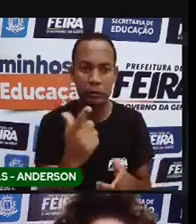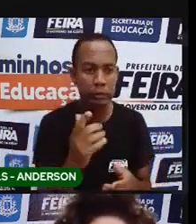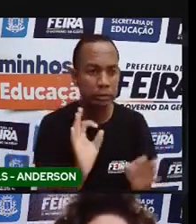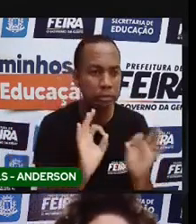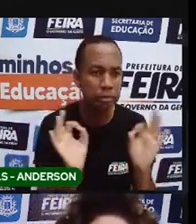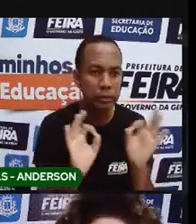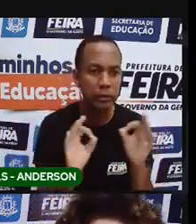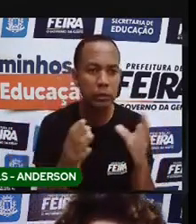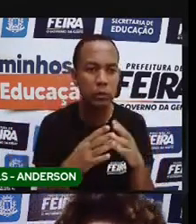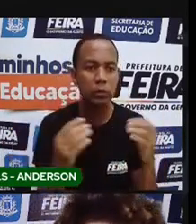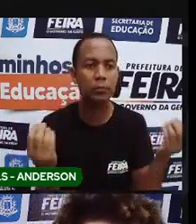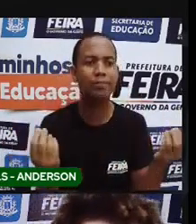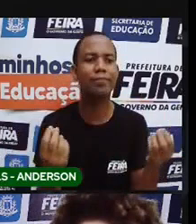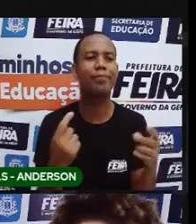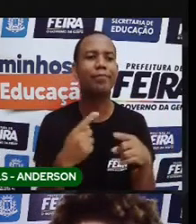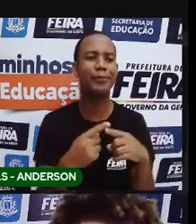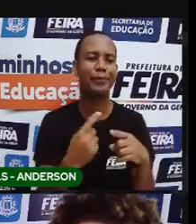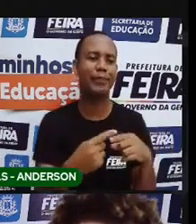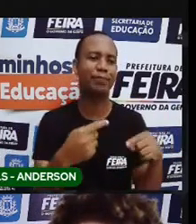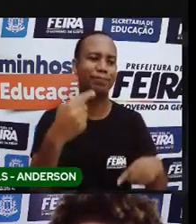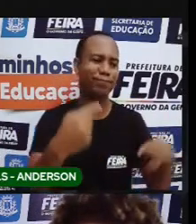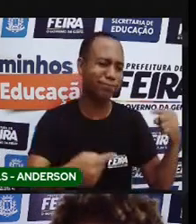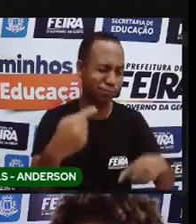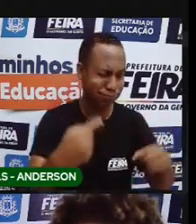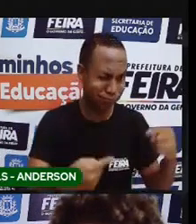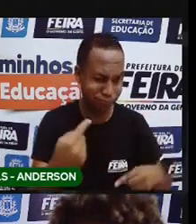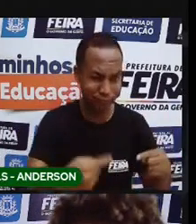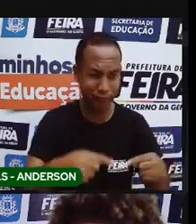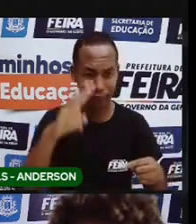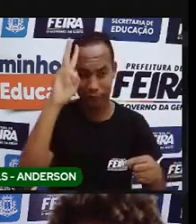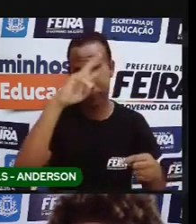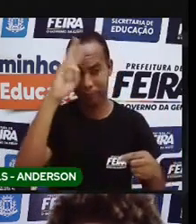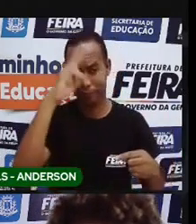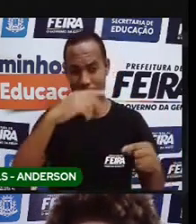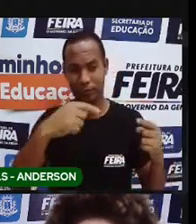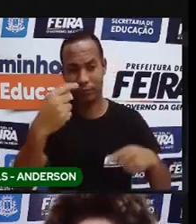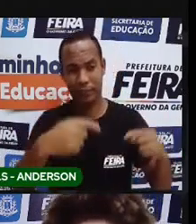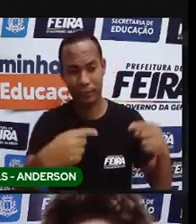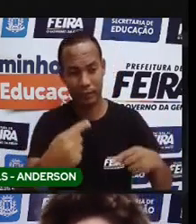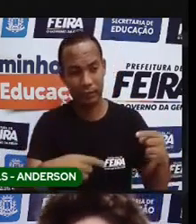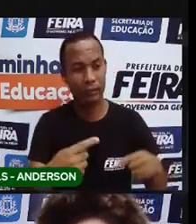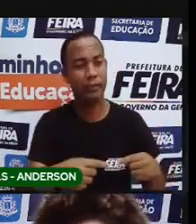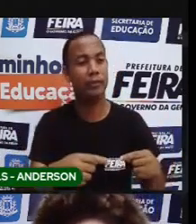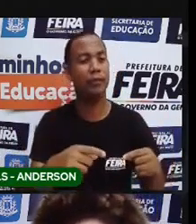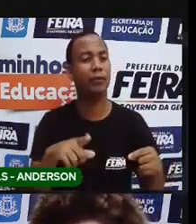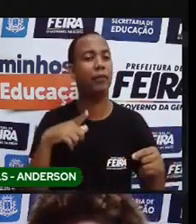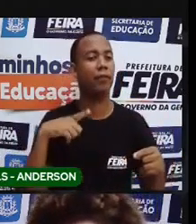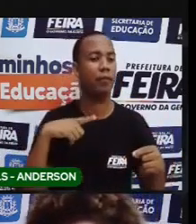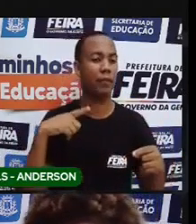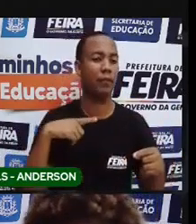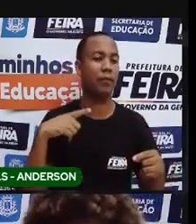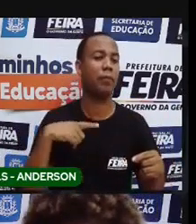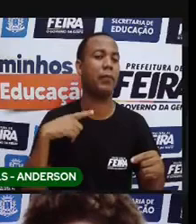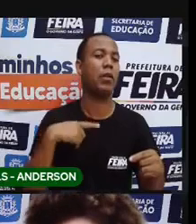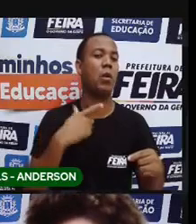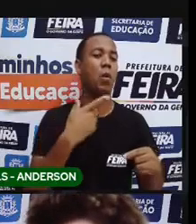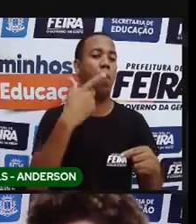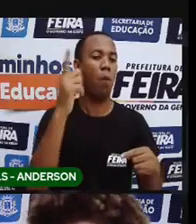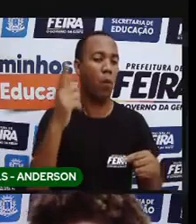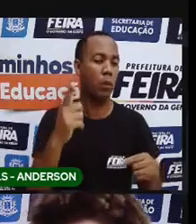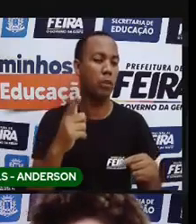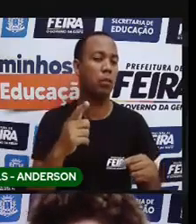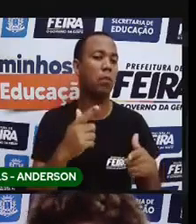que teve as batalhas que teve um outro motivo que trouxe a morte desses povos indígenas